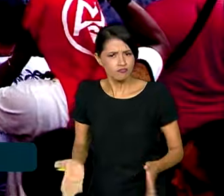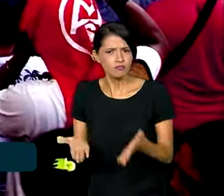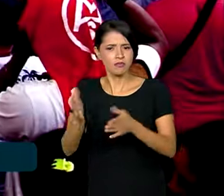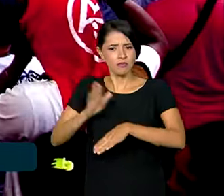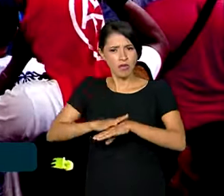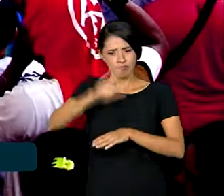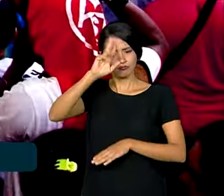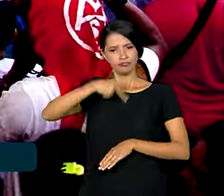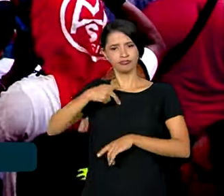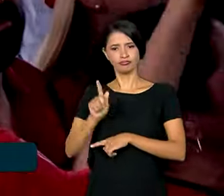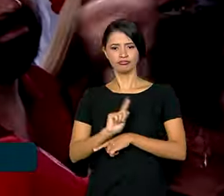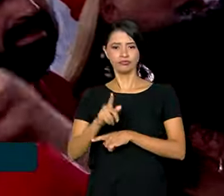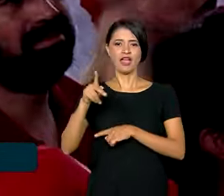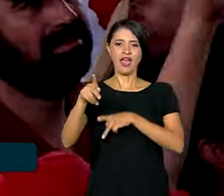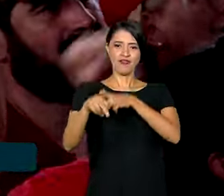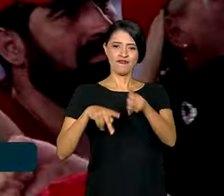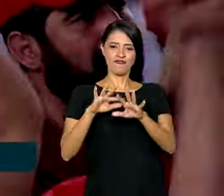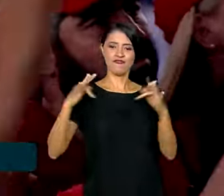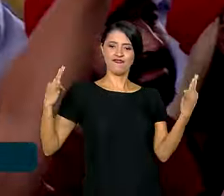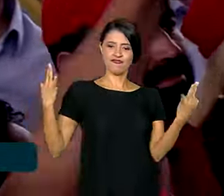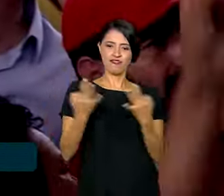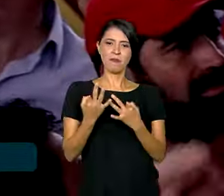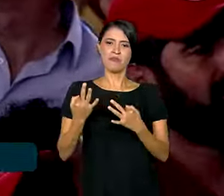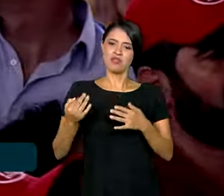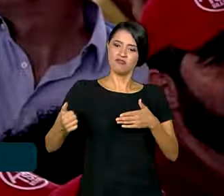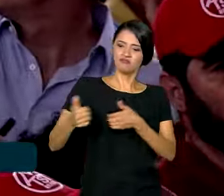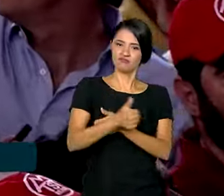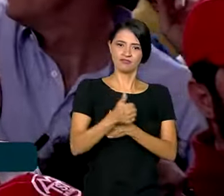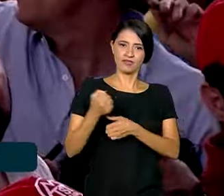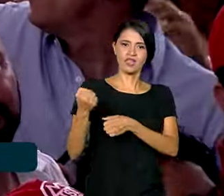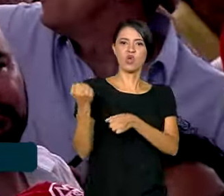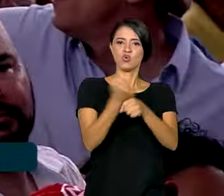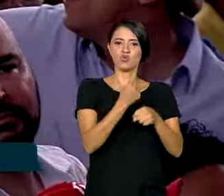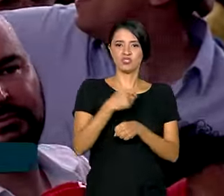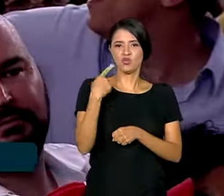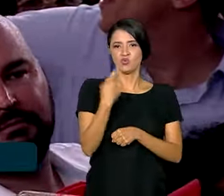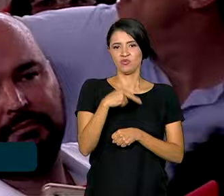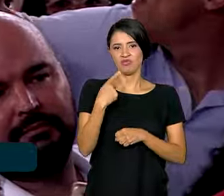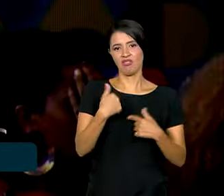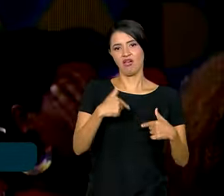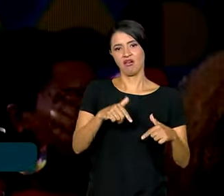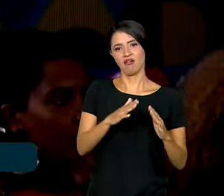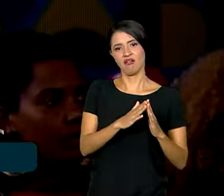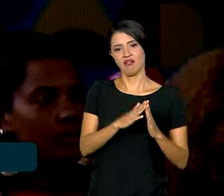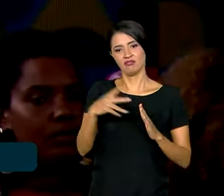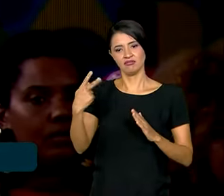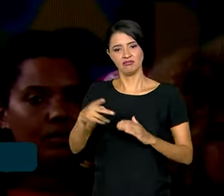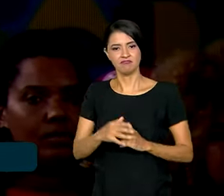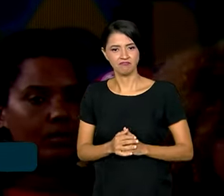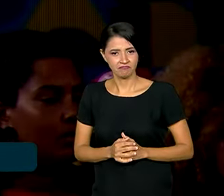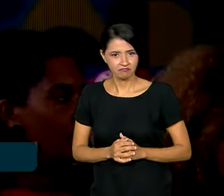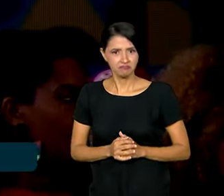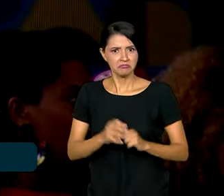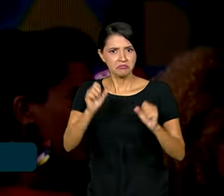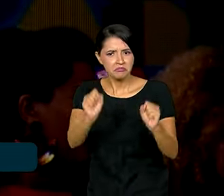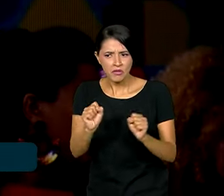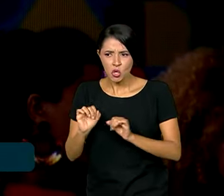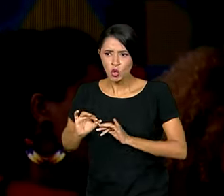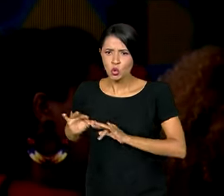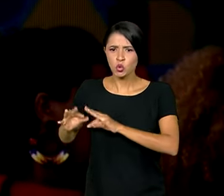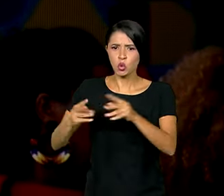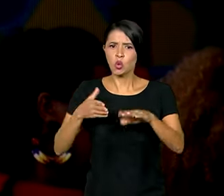As famílias são protagonistas na construção da casa própria. Se pudessem a todas as unidades